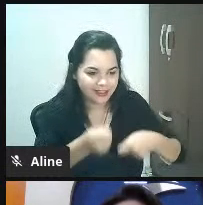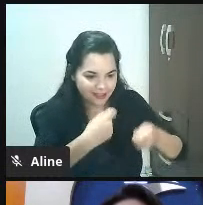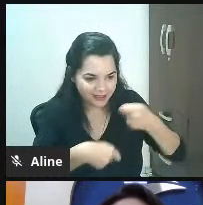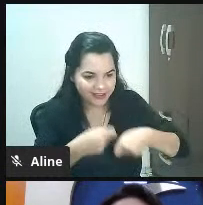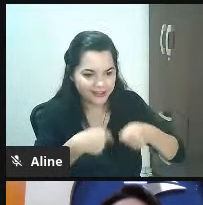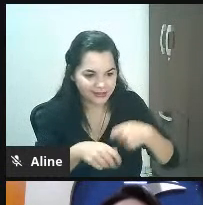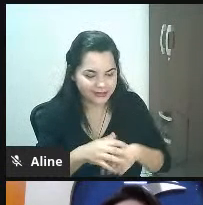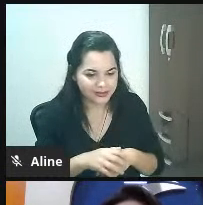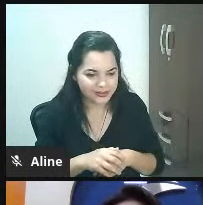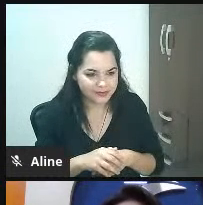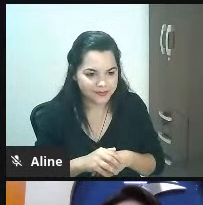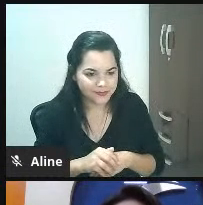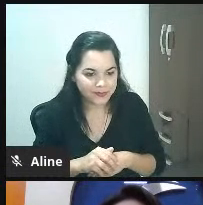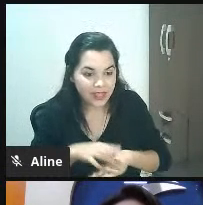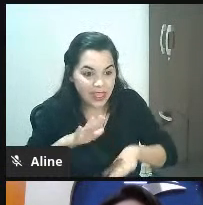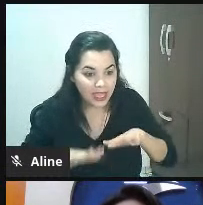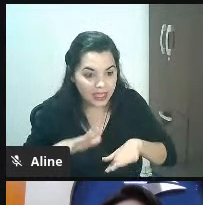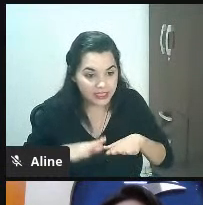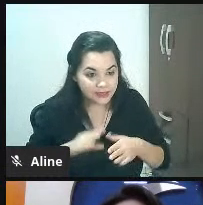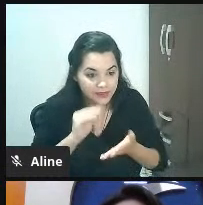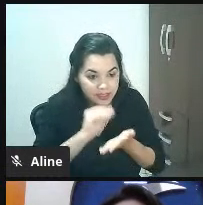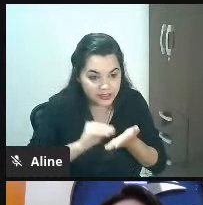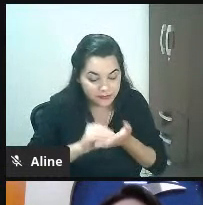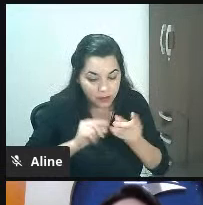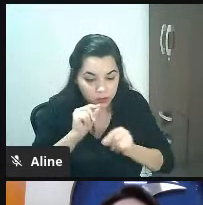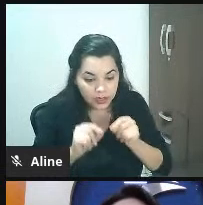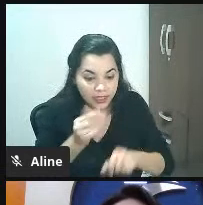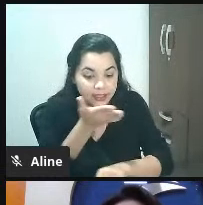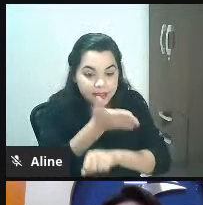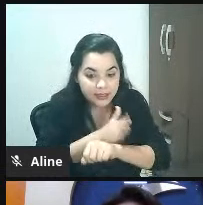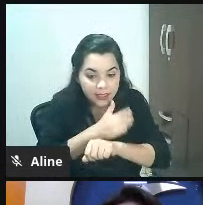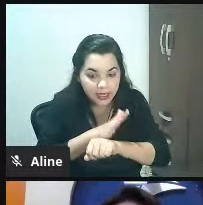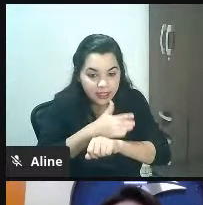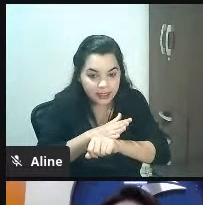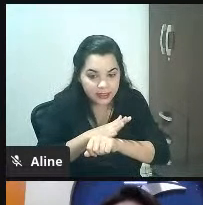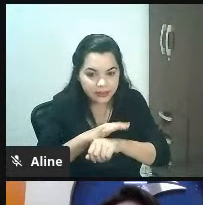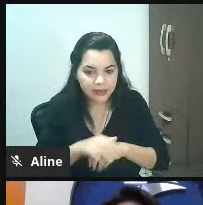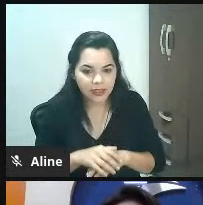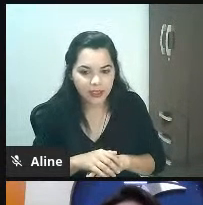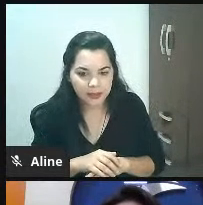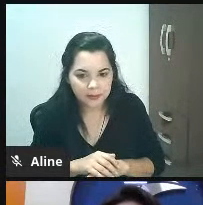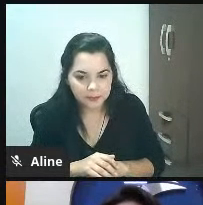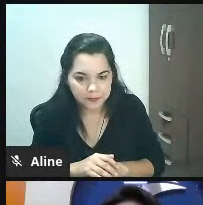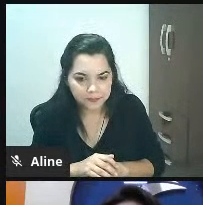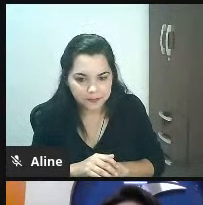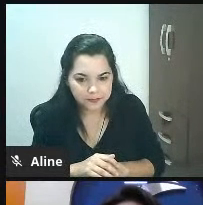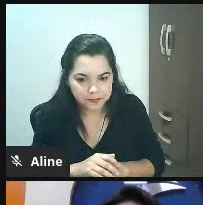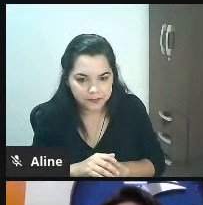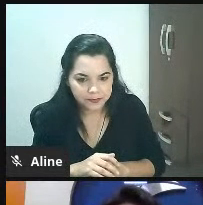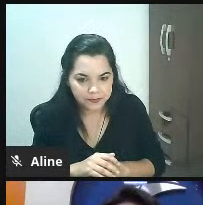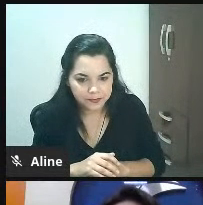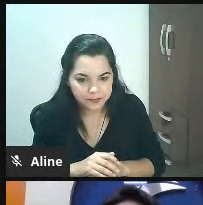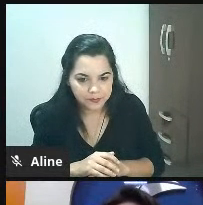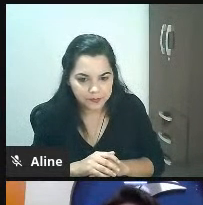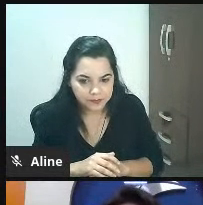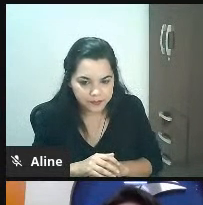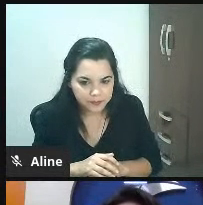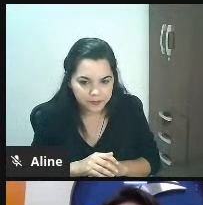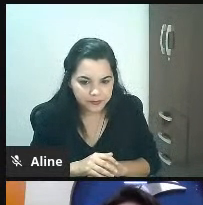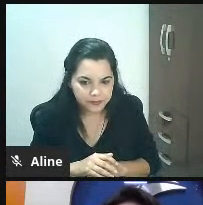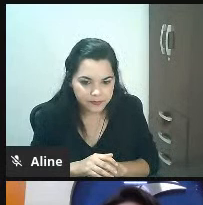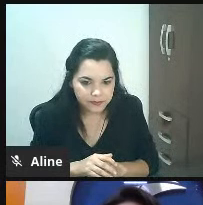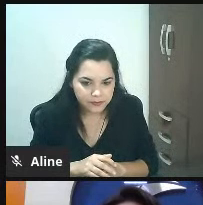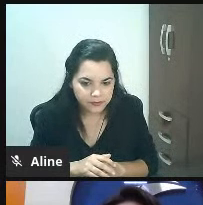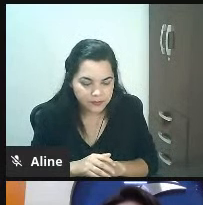falta é a gente testar as ferramentas testar e adaptar as ferramentas porque for melhor para nós então assim